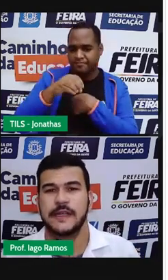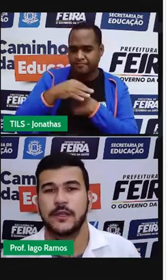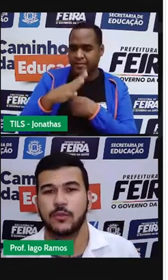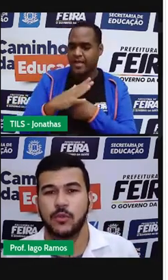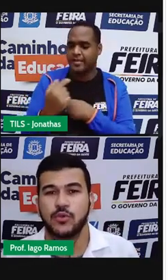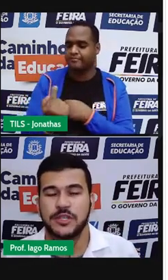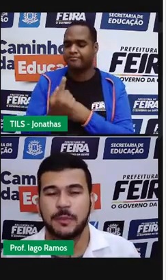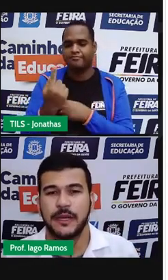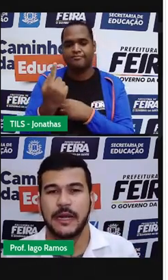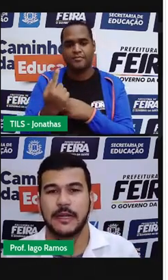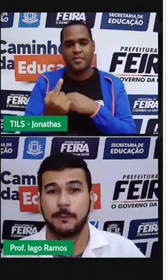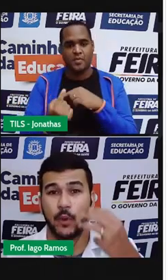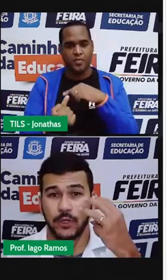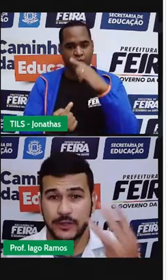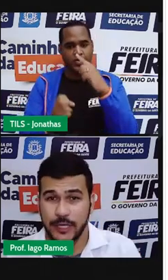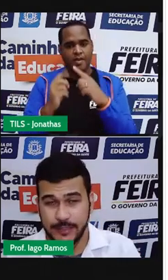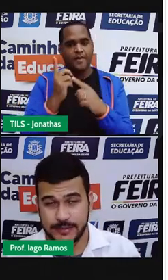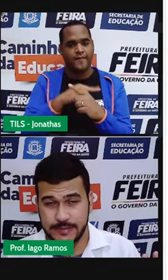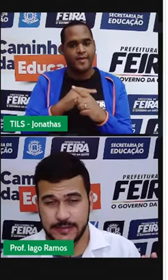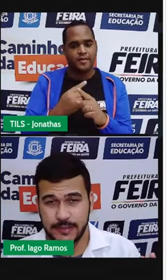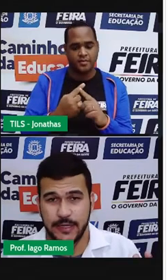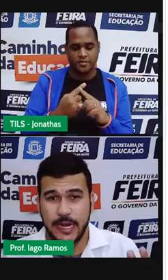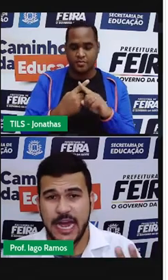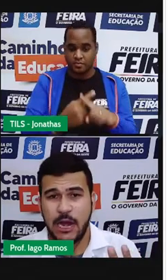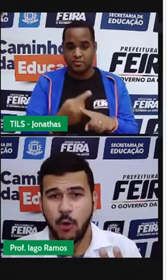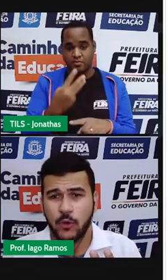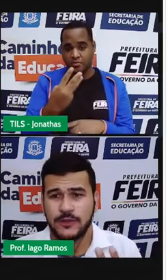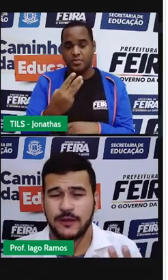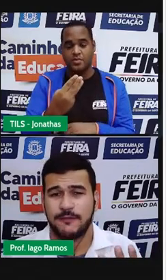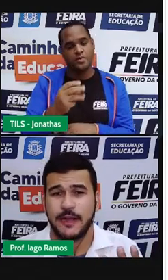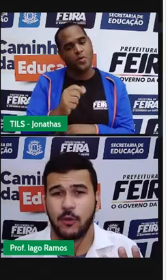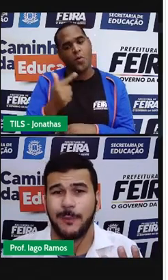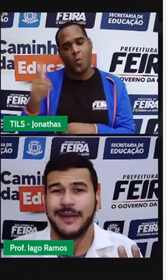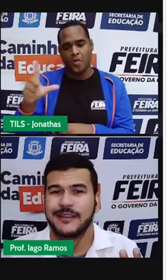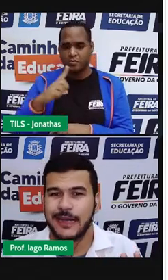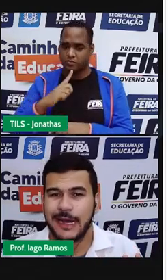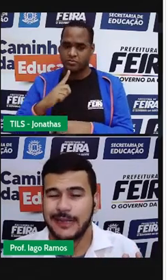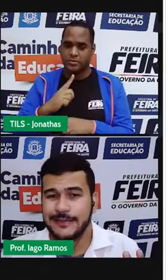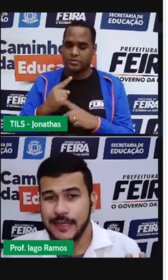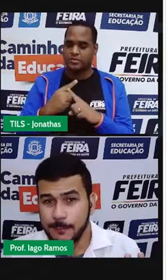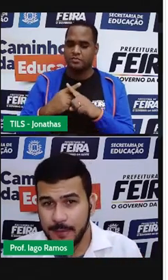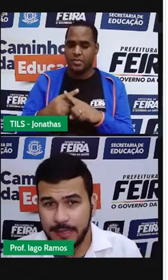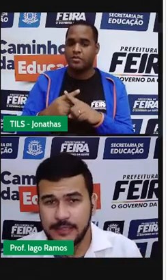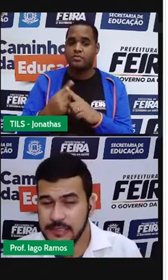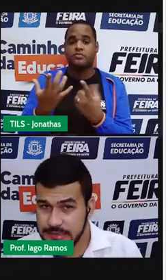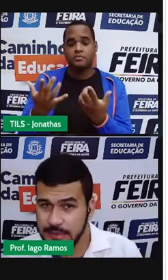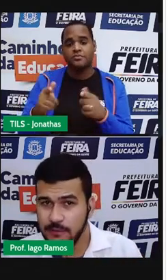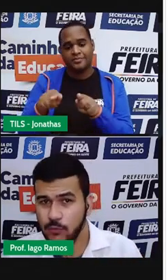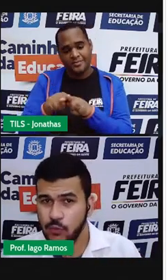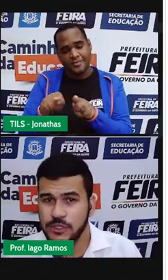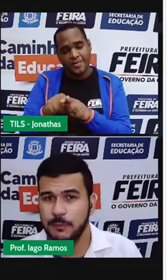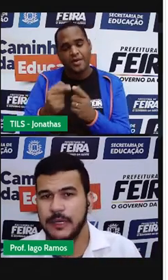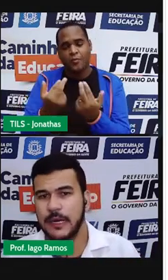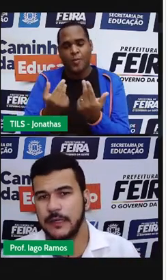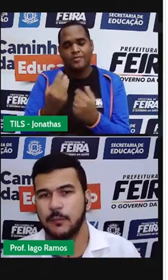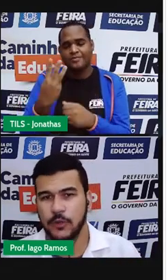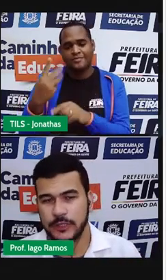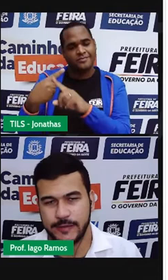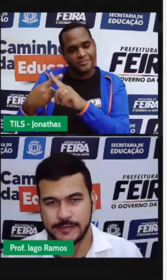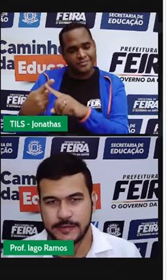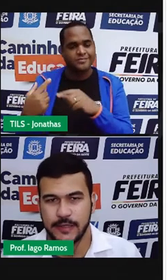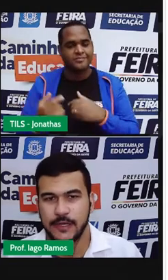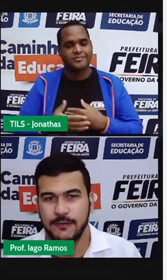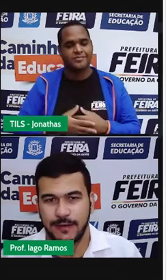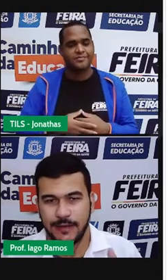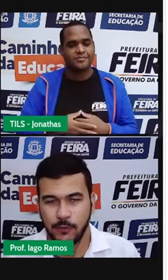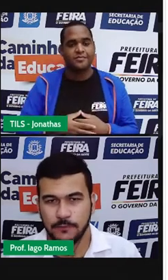sendo multiplicada por três. A outra vai aumentar também sendo multiplicada por